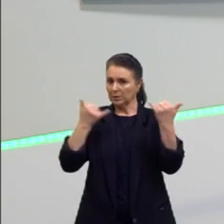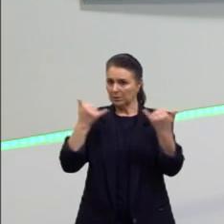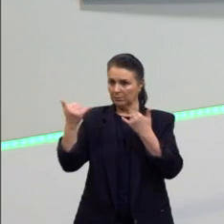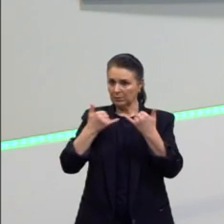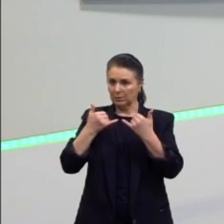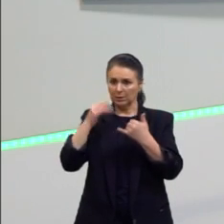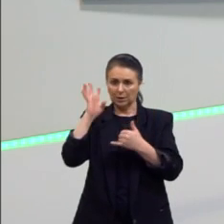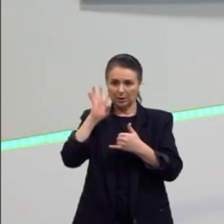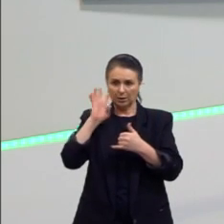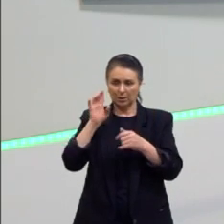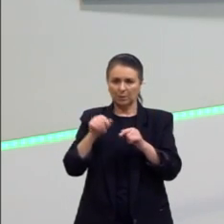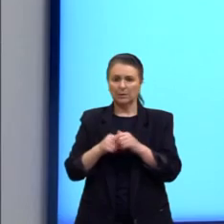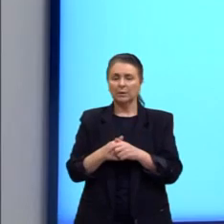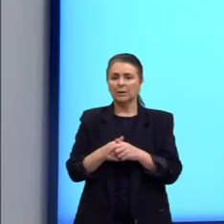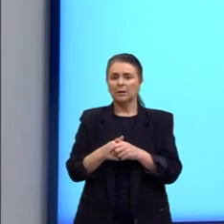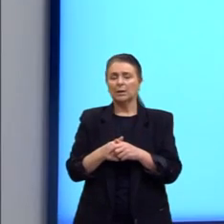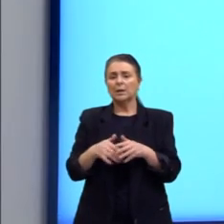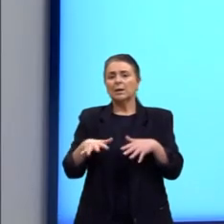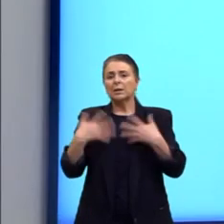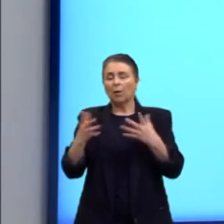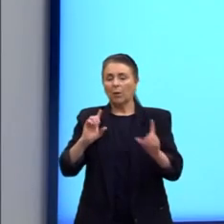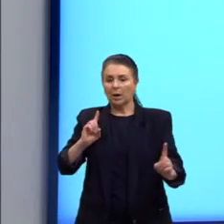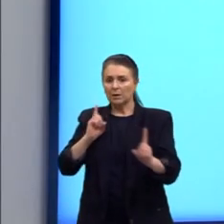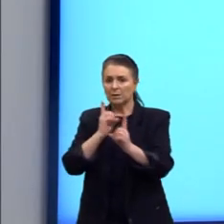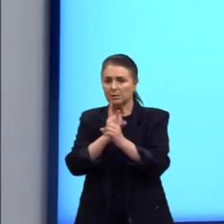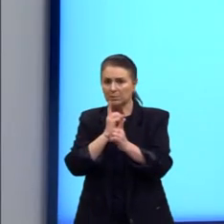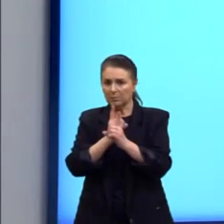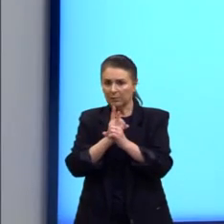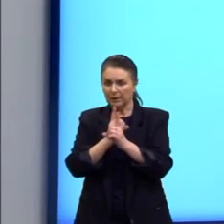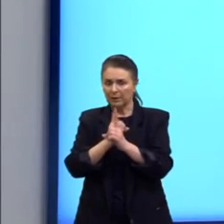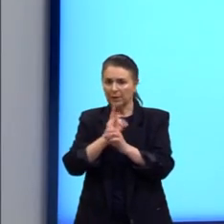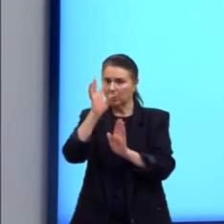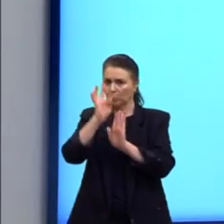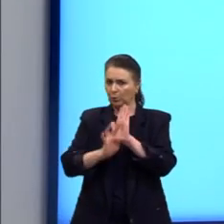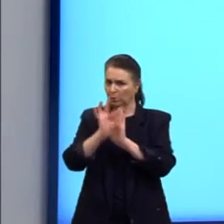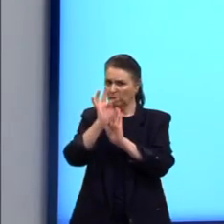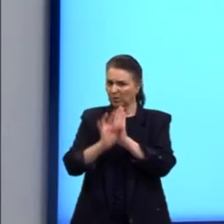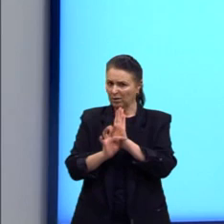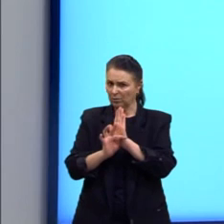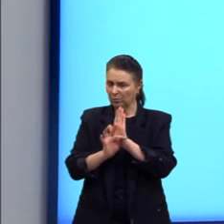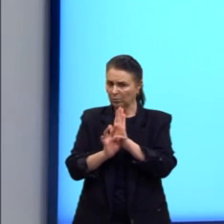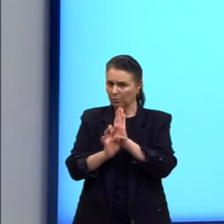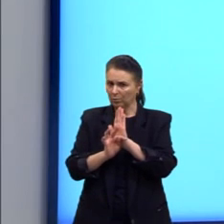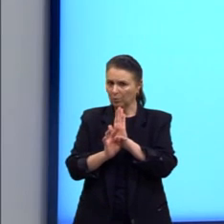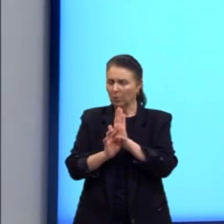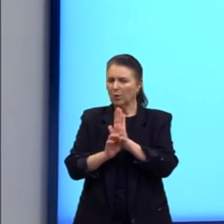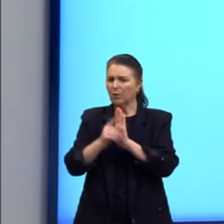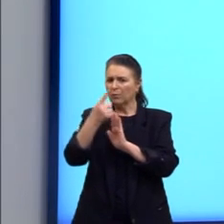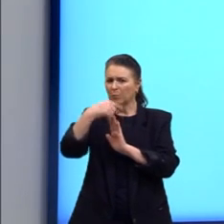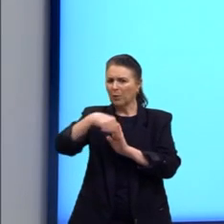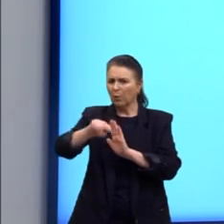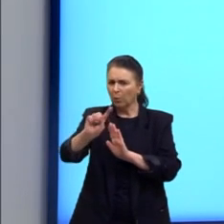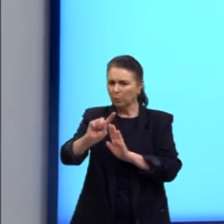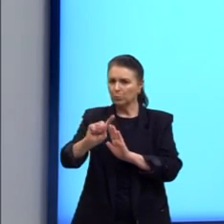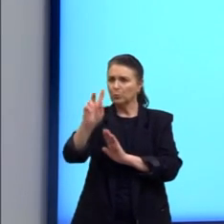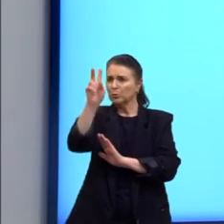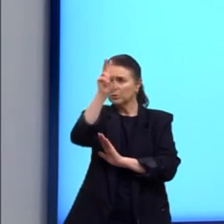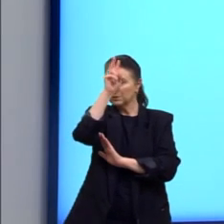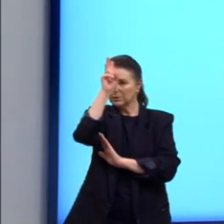Legal! Se a descoberta descrita no texto for extensiva a outros insetos,